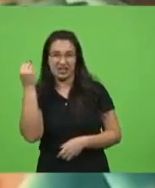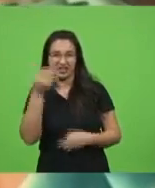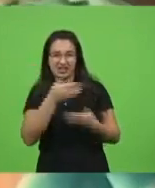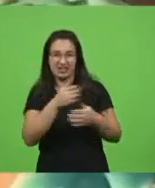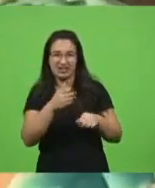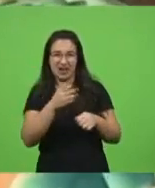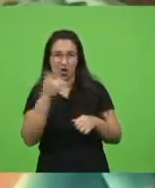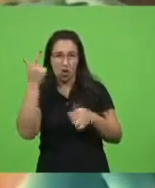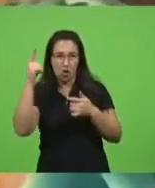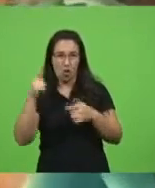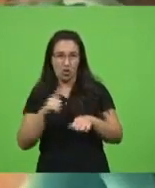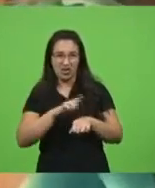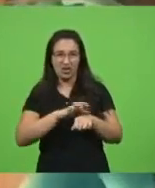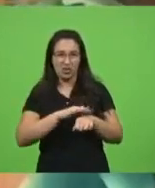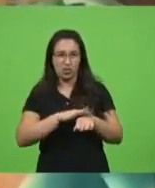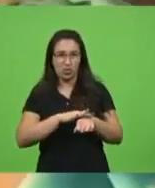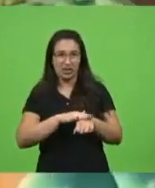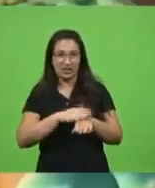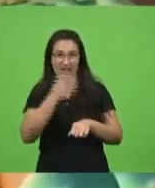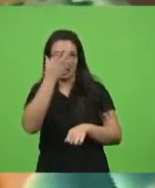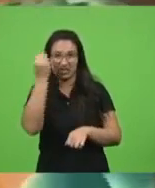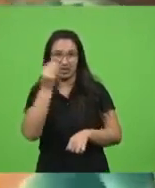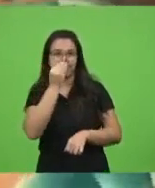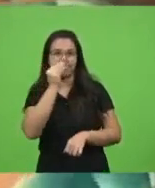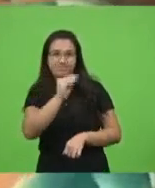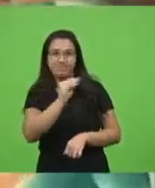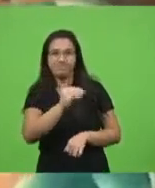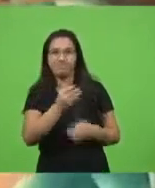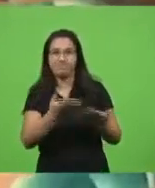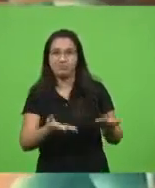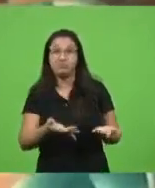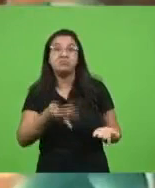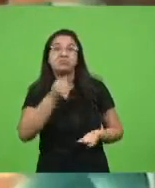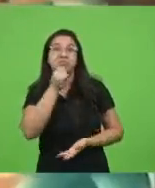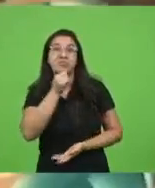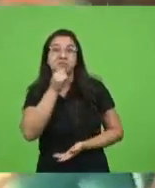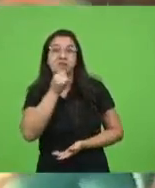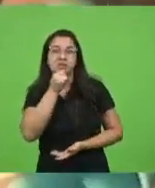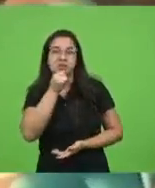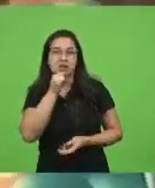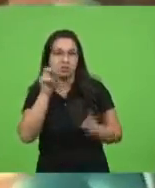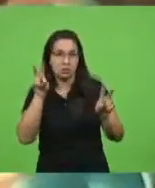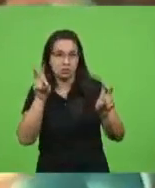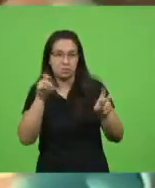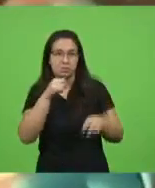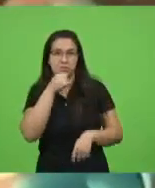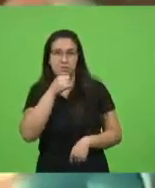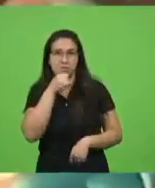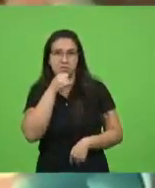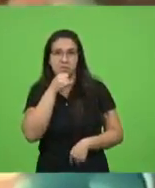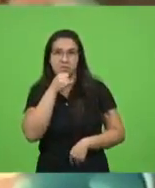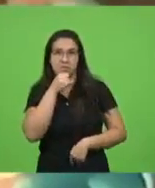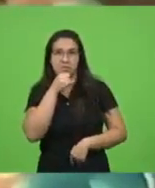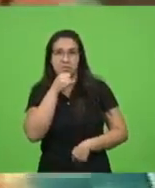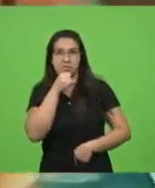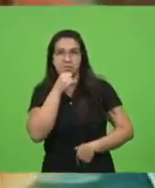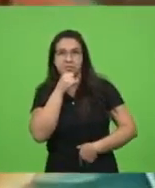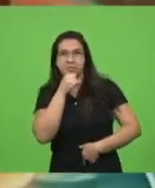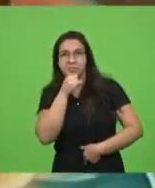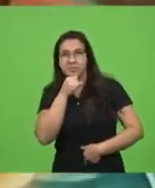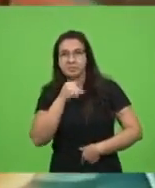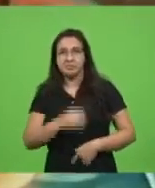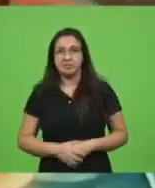e estão mesmo. Vou dar um exemplo aqui entre aspas, tá? Entre aspas não, vírgulazinha aí de um exemplo.